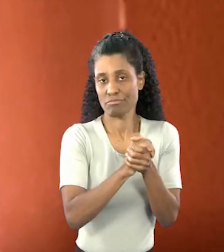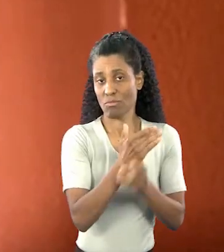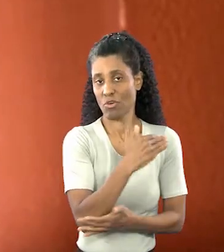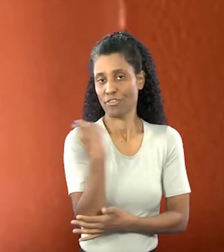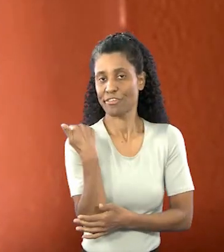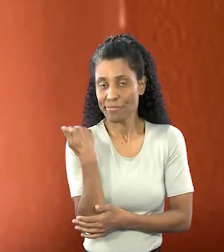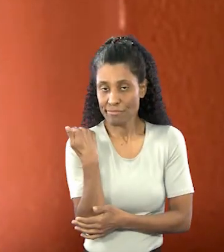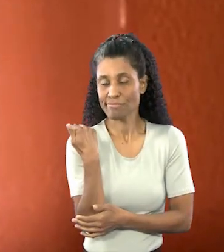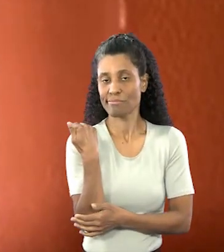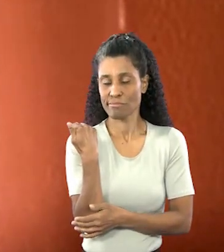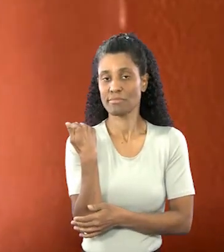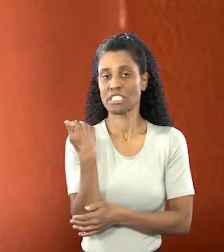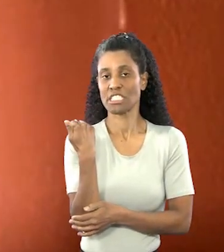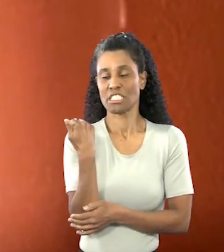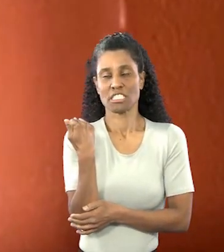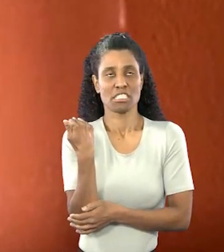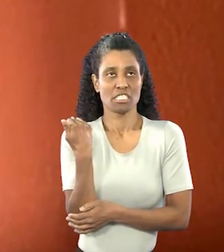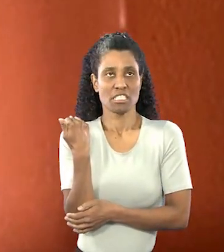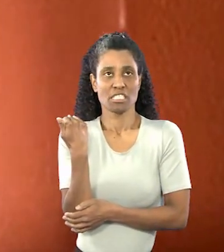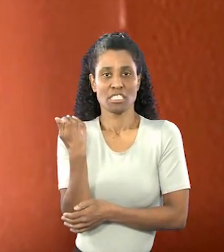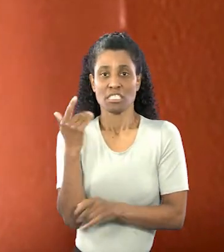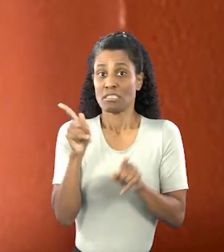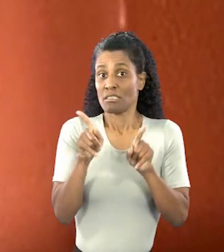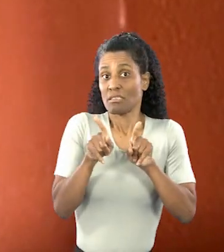companheiro, né? Ou da companheira.